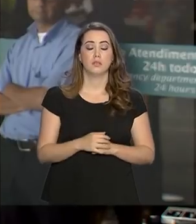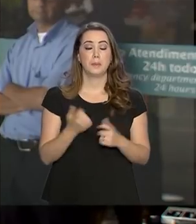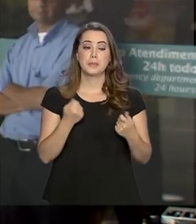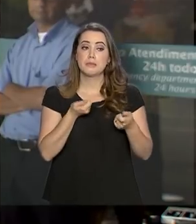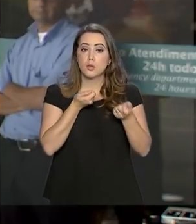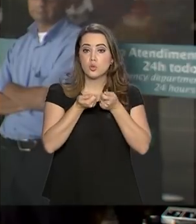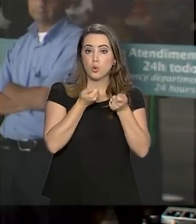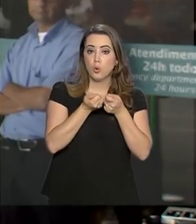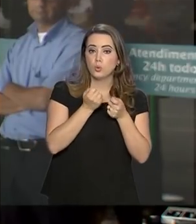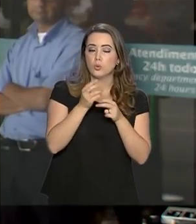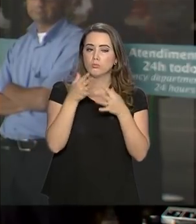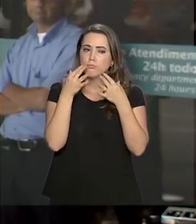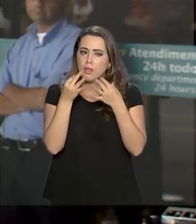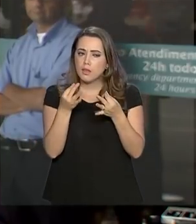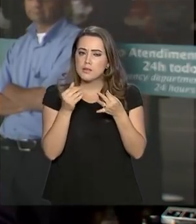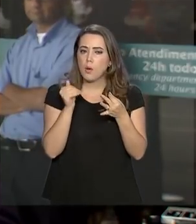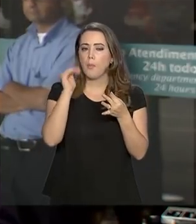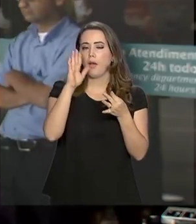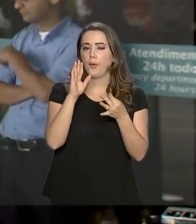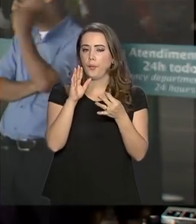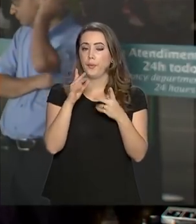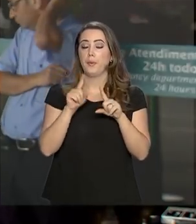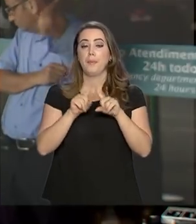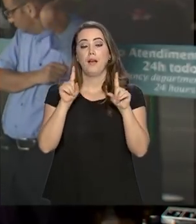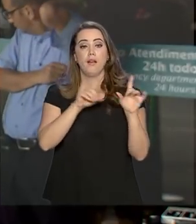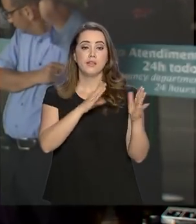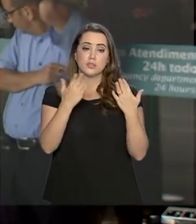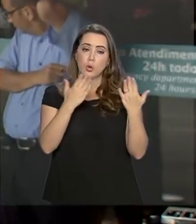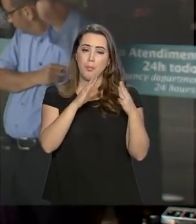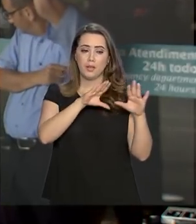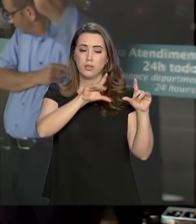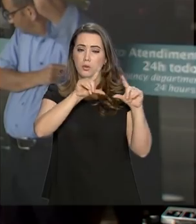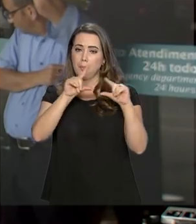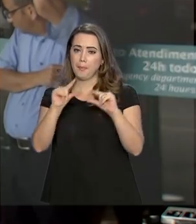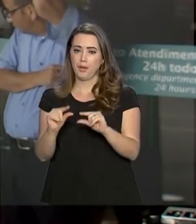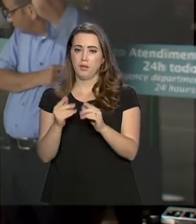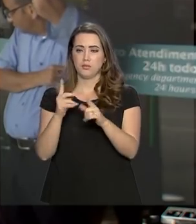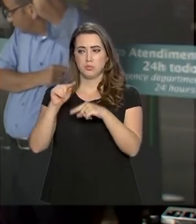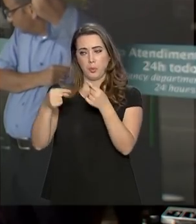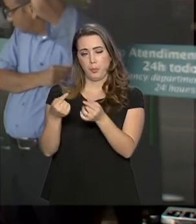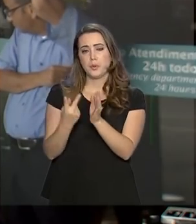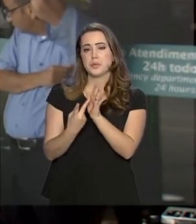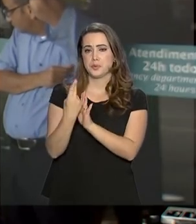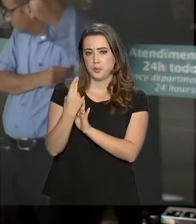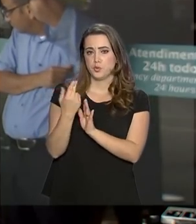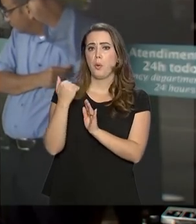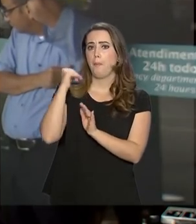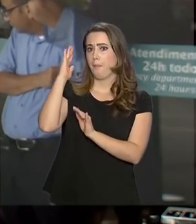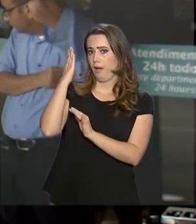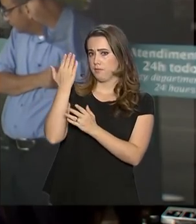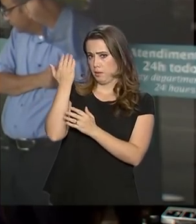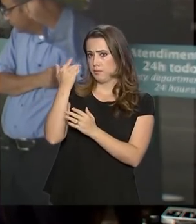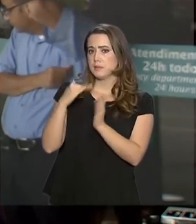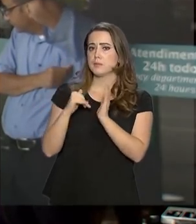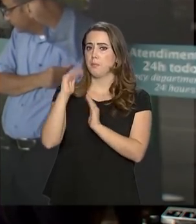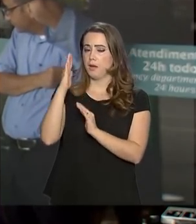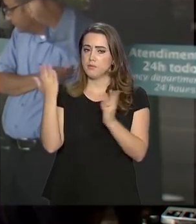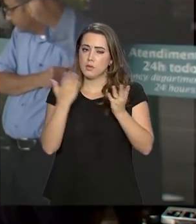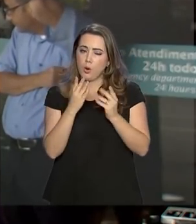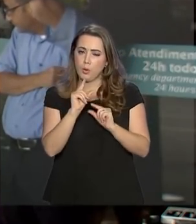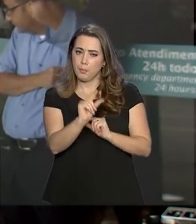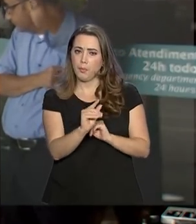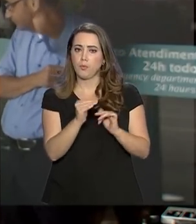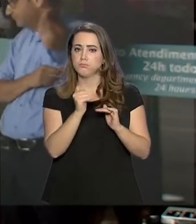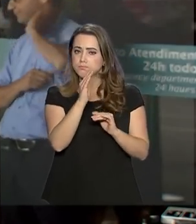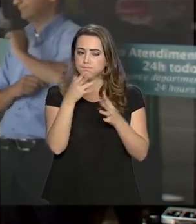monitorado, inspira cuidados, mas menos do que no momento do pós-operatório. O presidente é